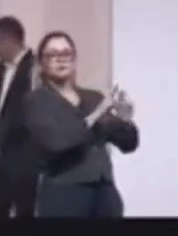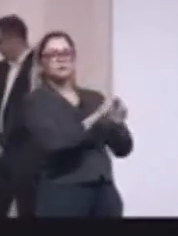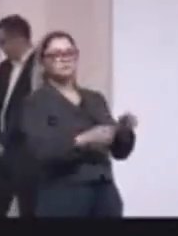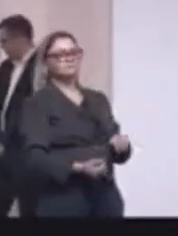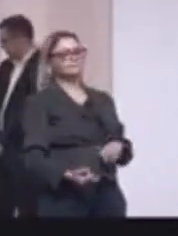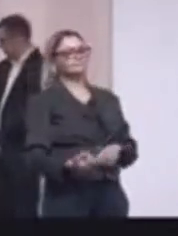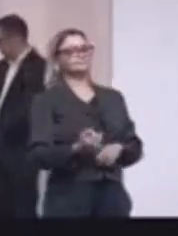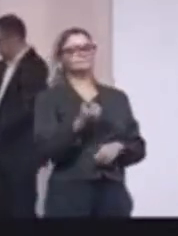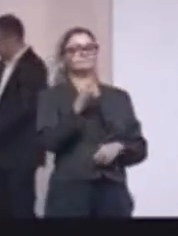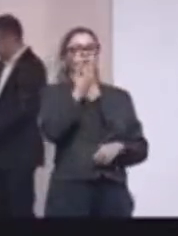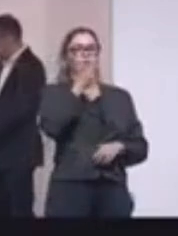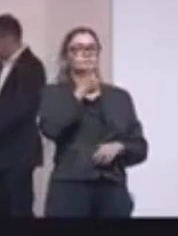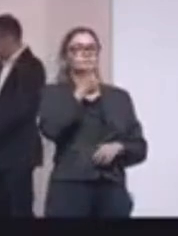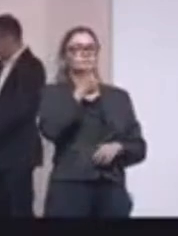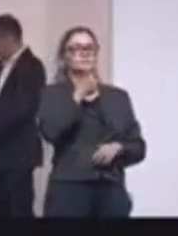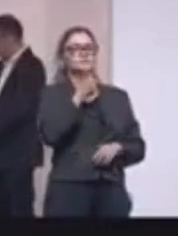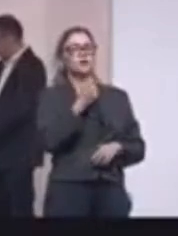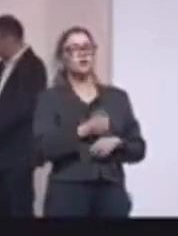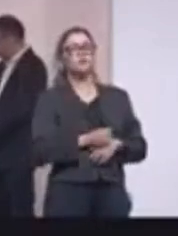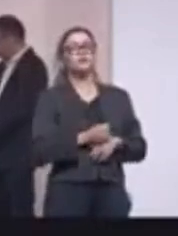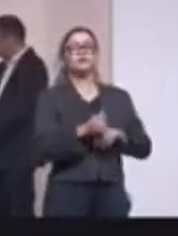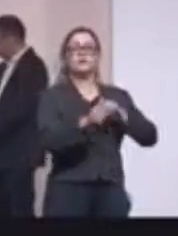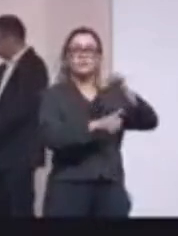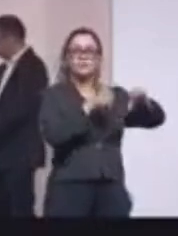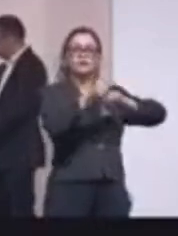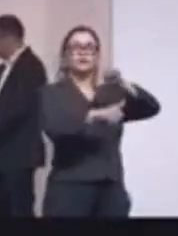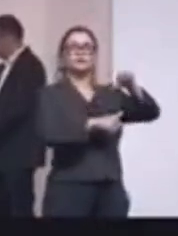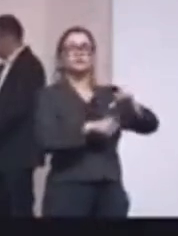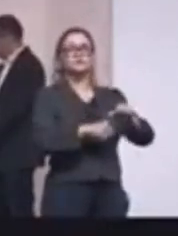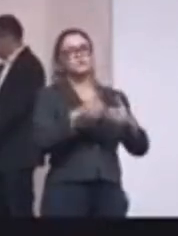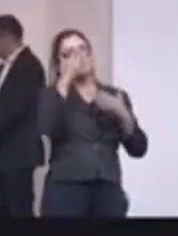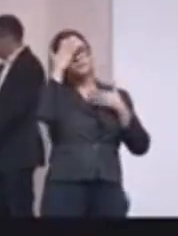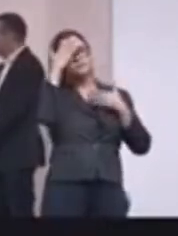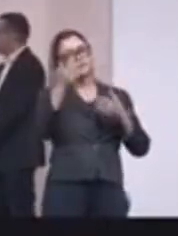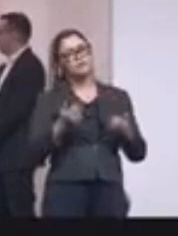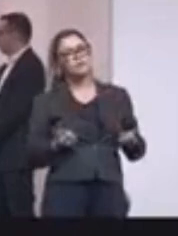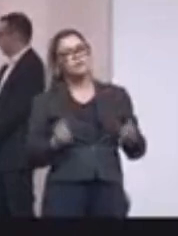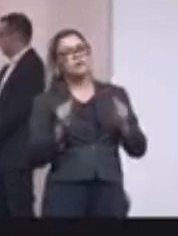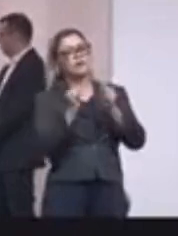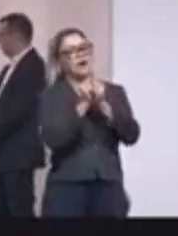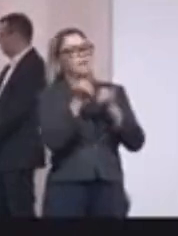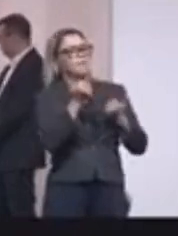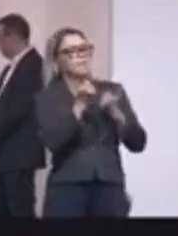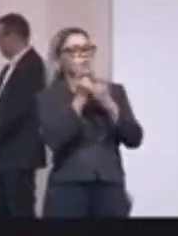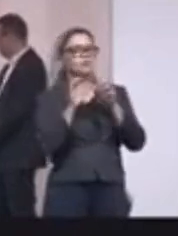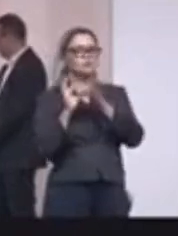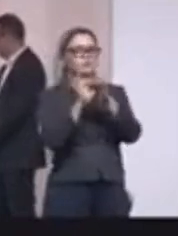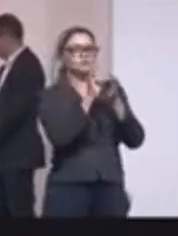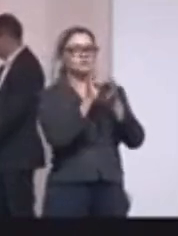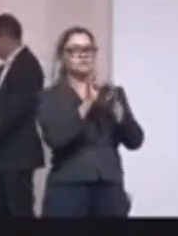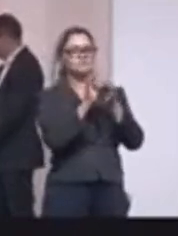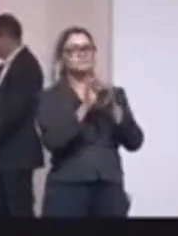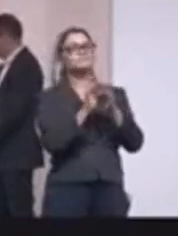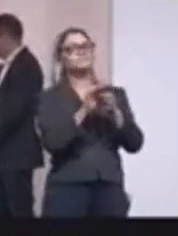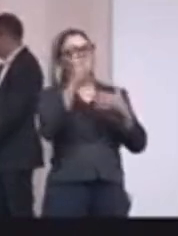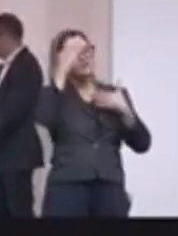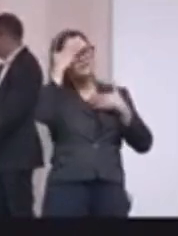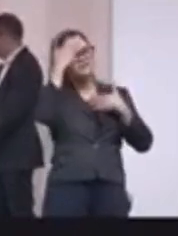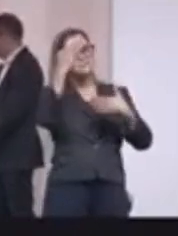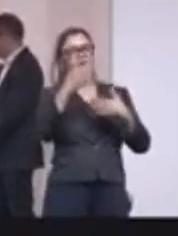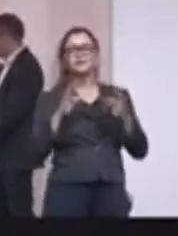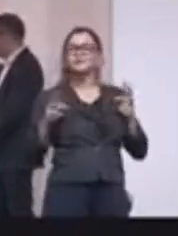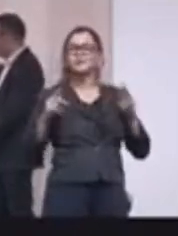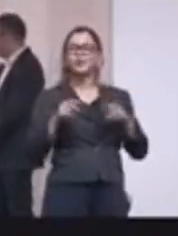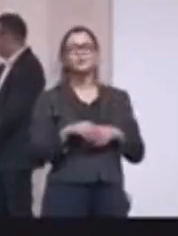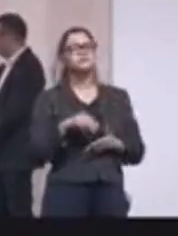interessantes, a gente está impondo revés, e isso só é possível graças a essa atuação conjunta. Então, meu reconhecimento, meu agradecimento a